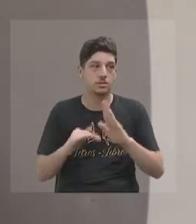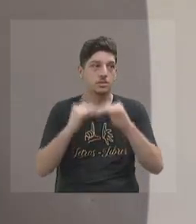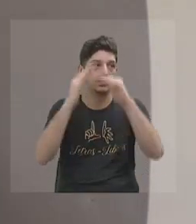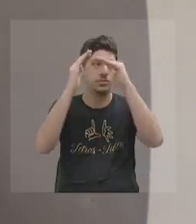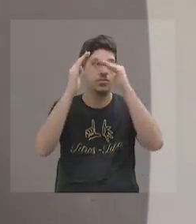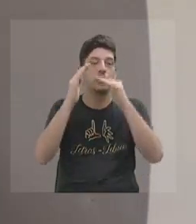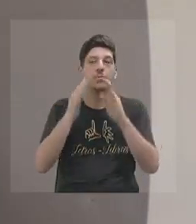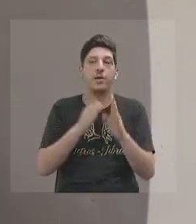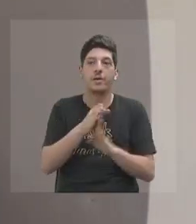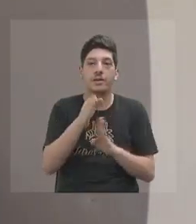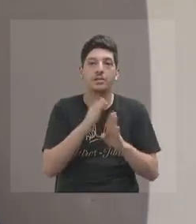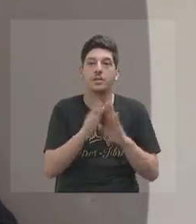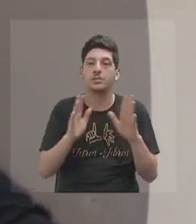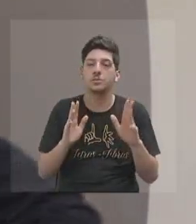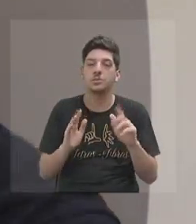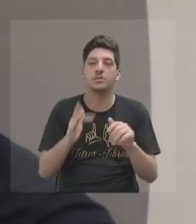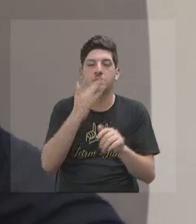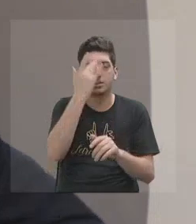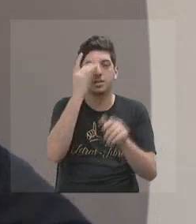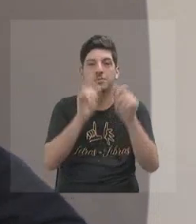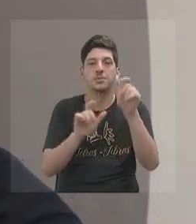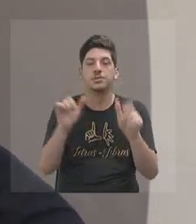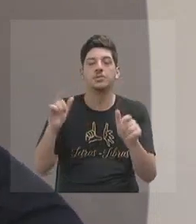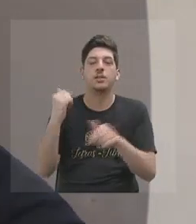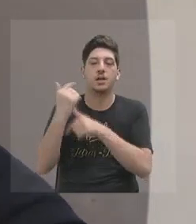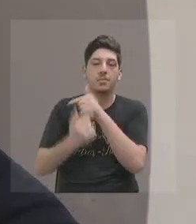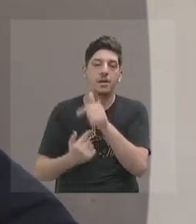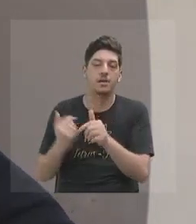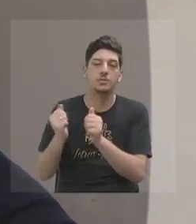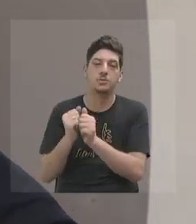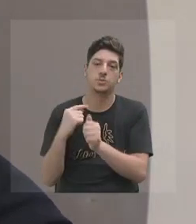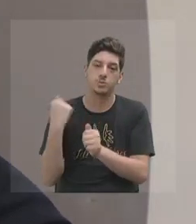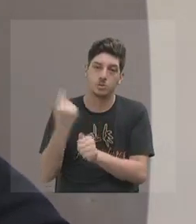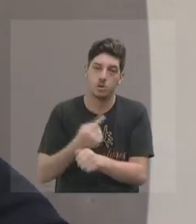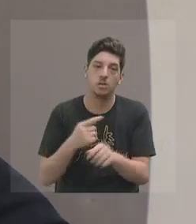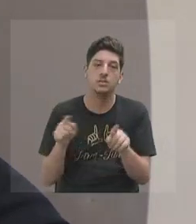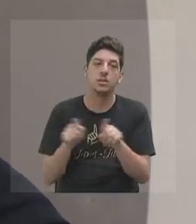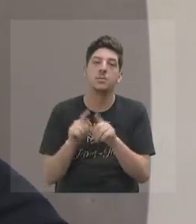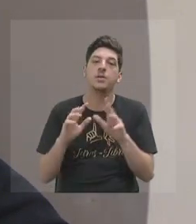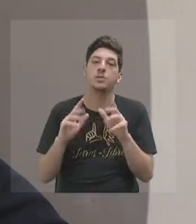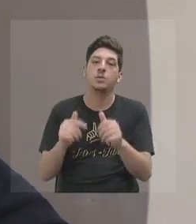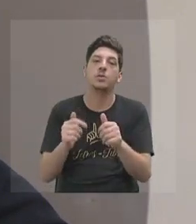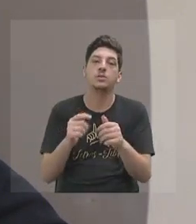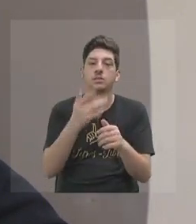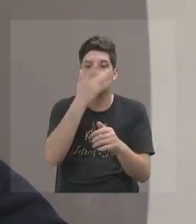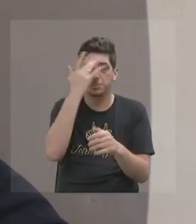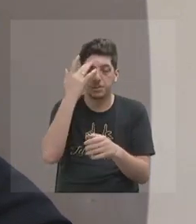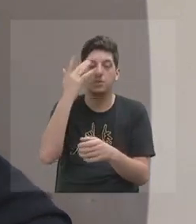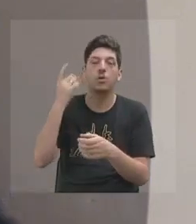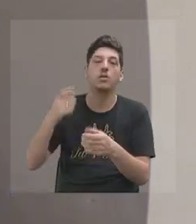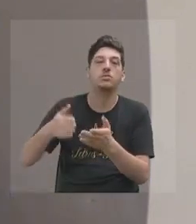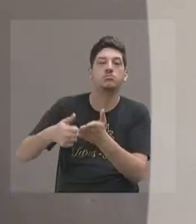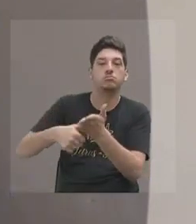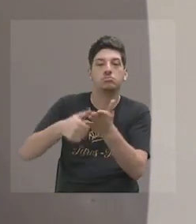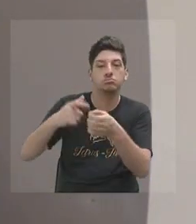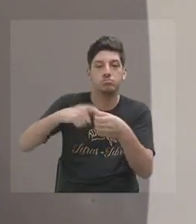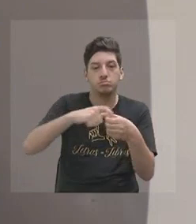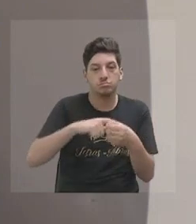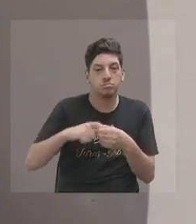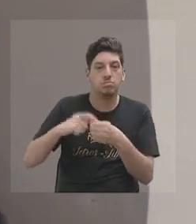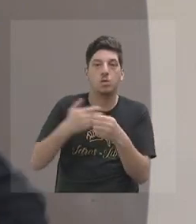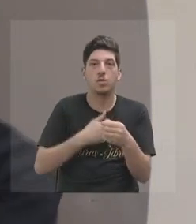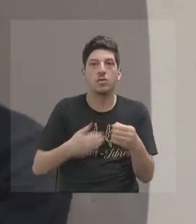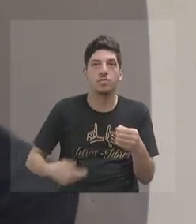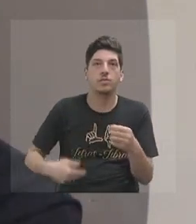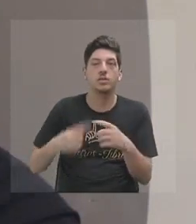todo mundo que trabalha conosco, e todo mundo que presta serviço para o governo, para não deixar as coisas